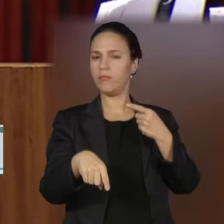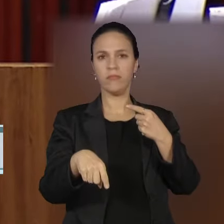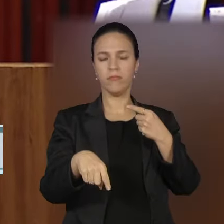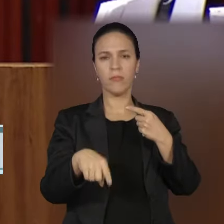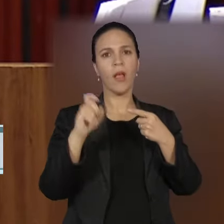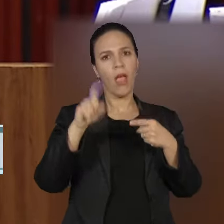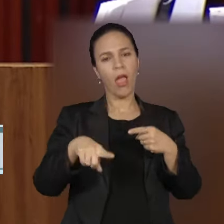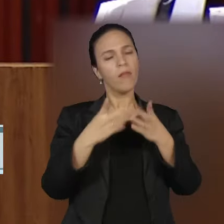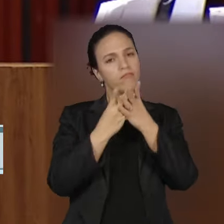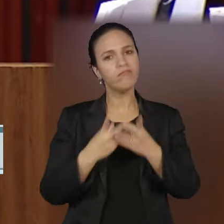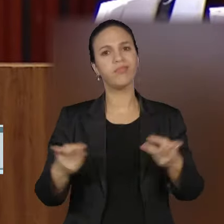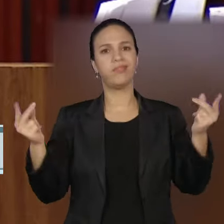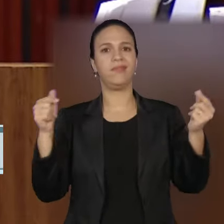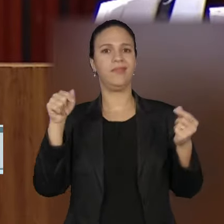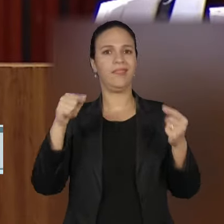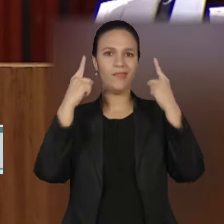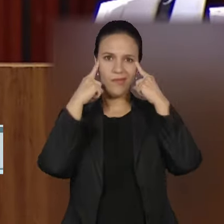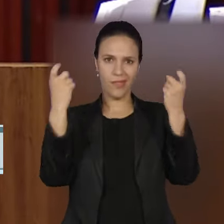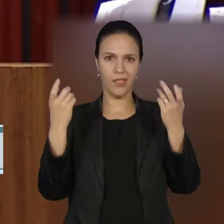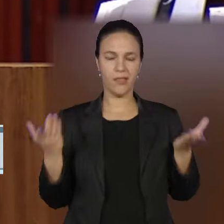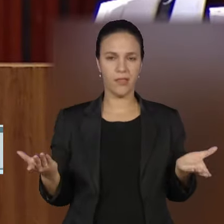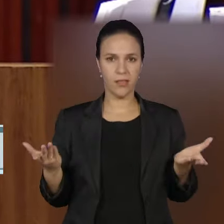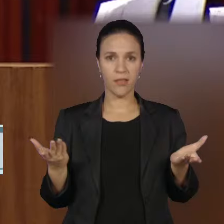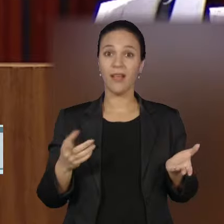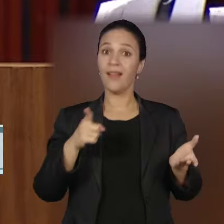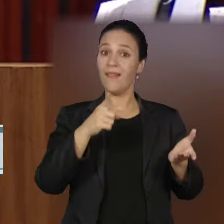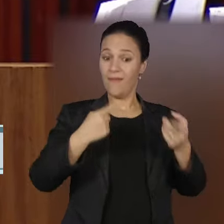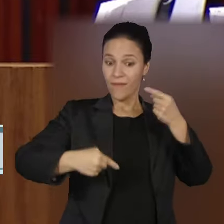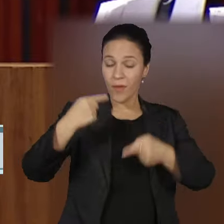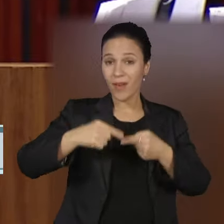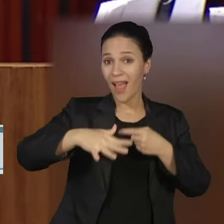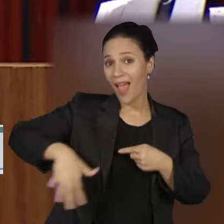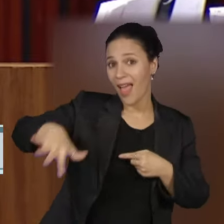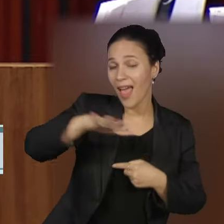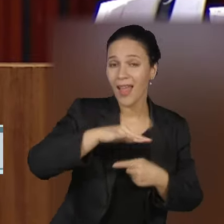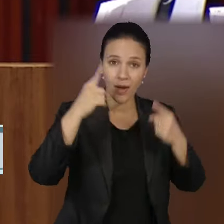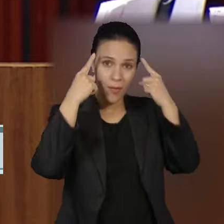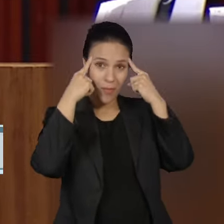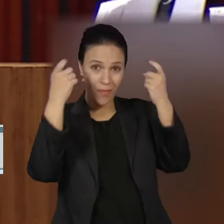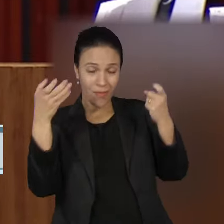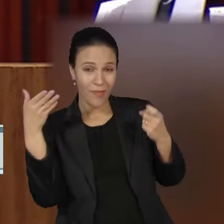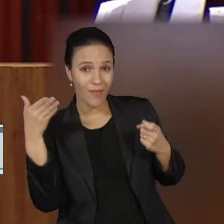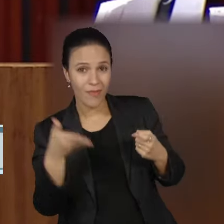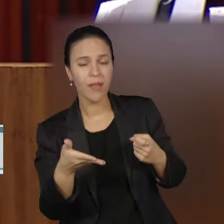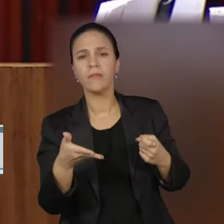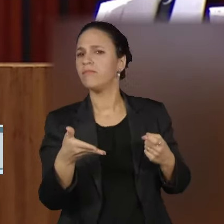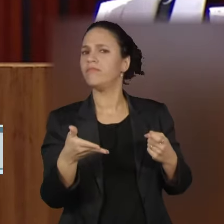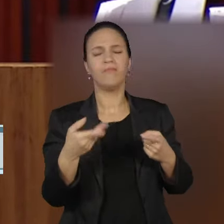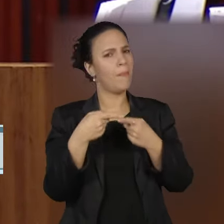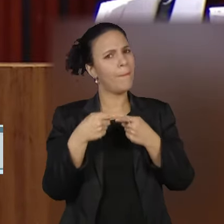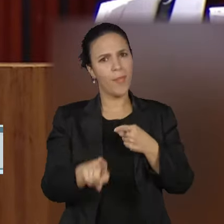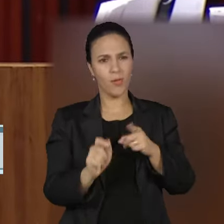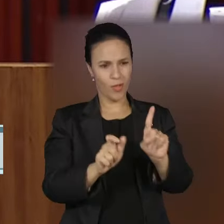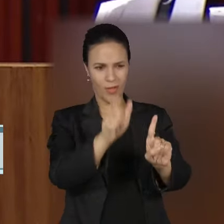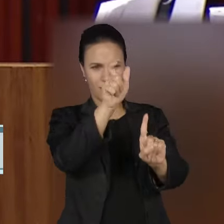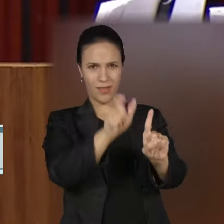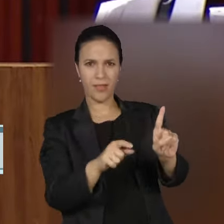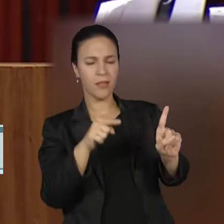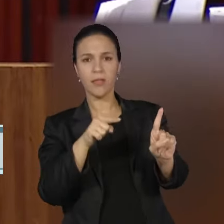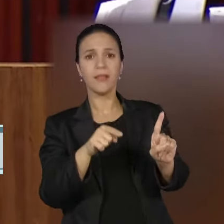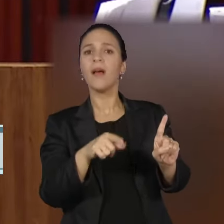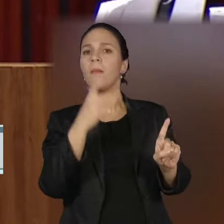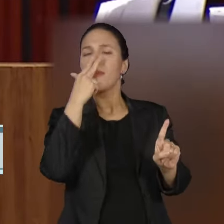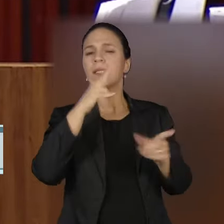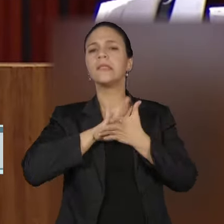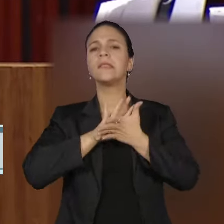violência. Violência praticada no ambiente da política se respeita não apenas o agredido, senão que ofende